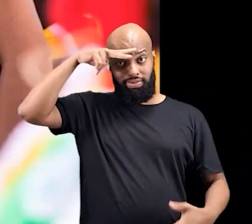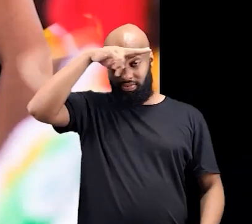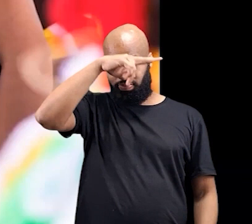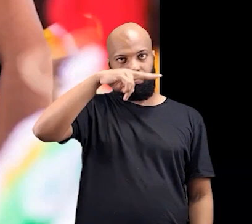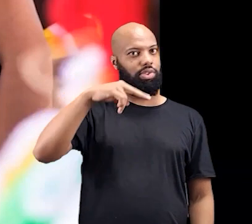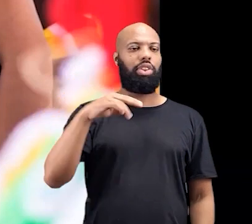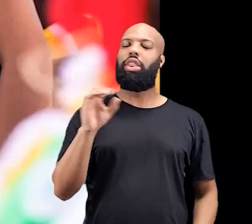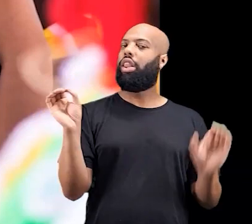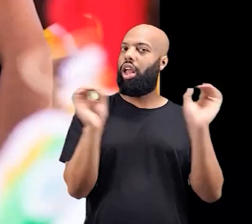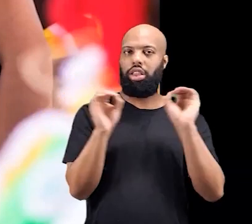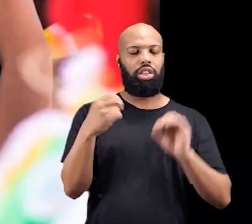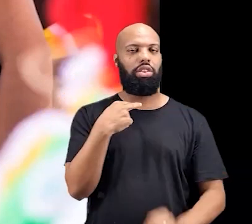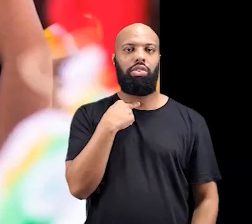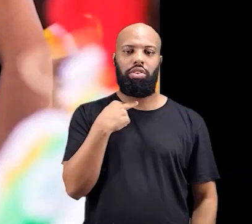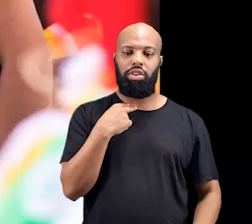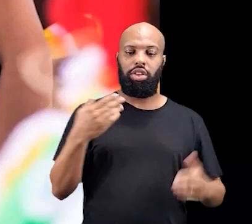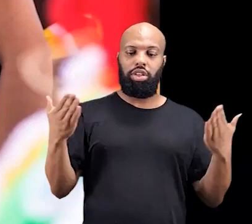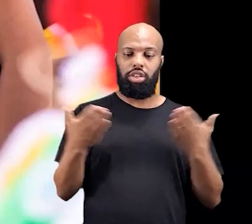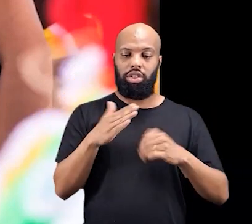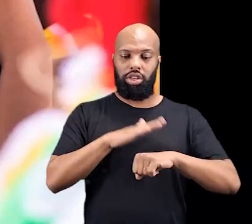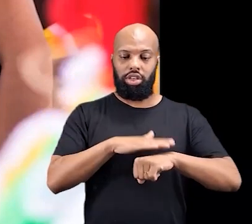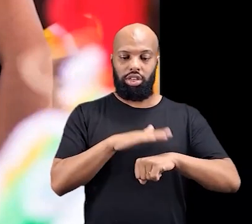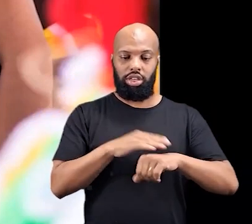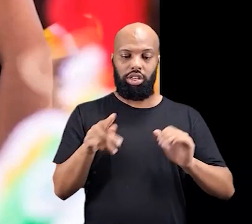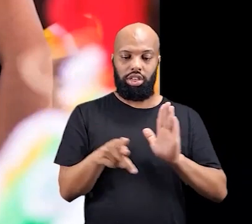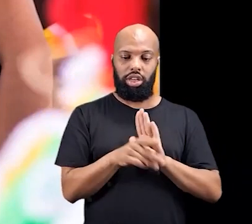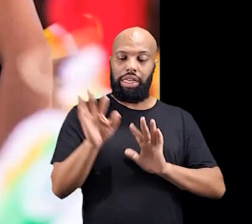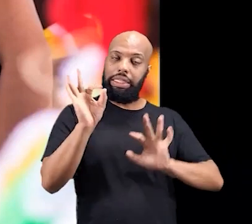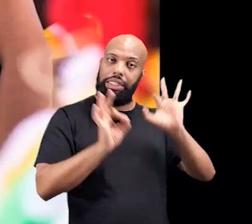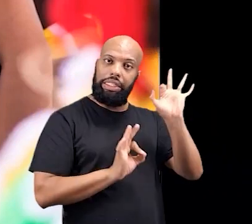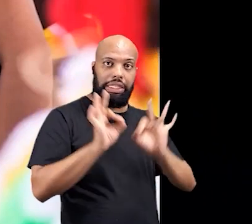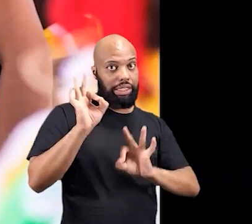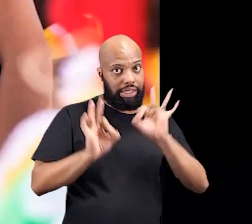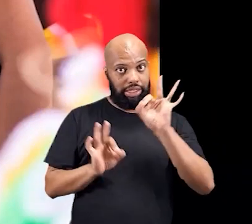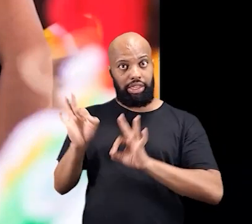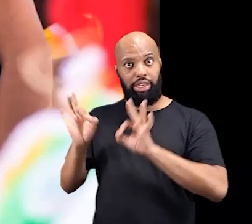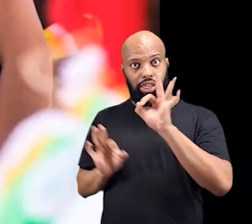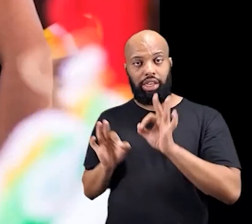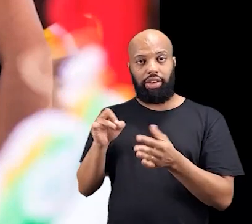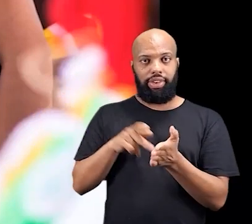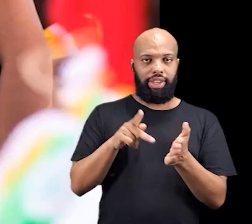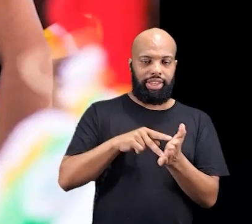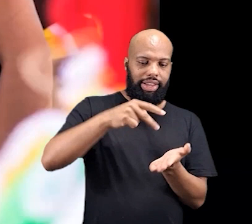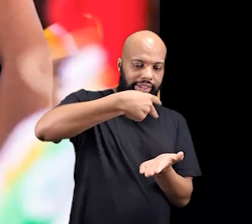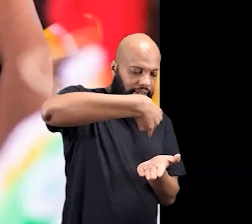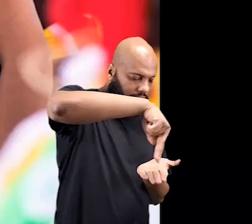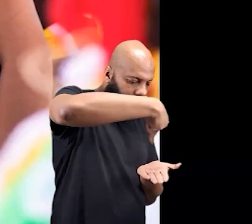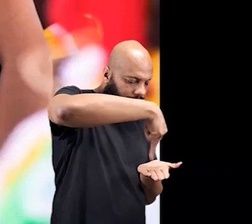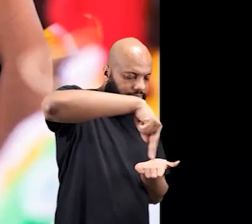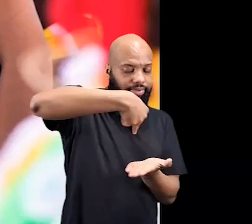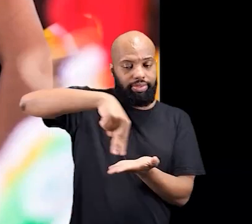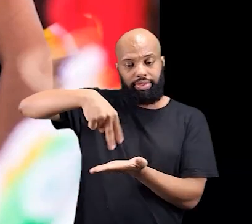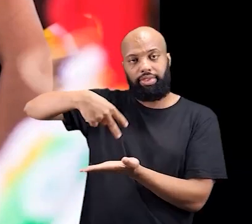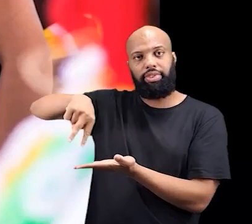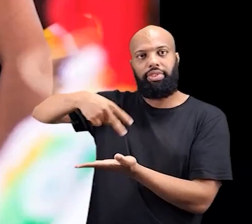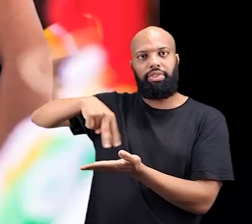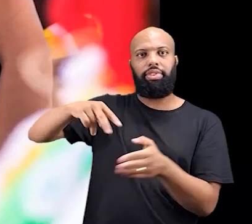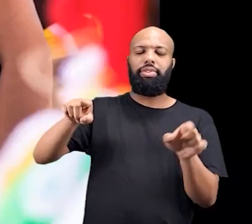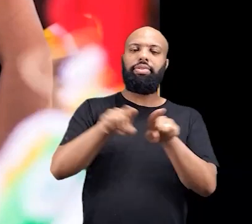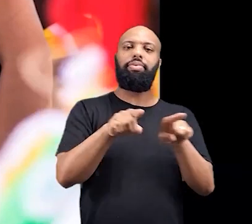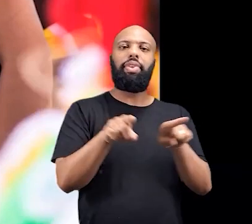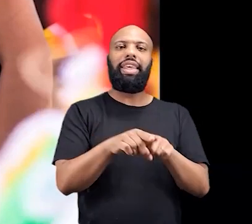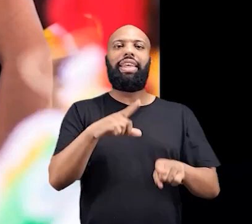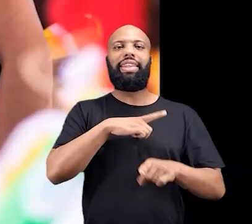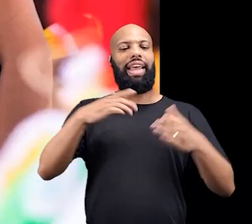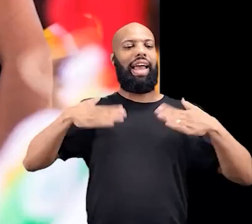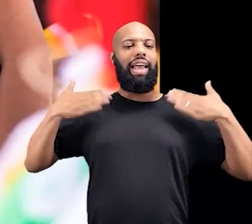depois ela não corta mais a franja, né? E aí, agora, é o momento de se preparar para dançar, para